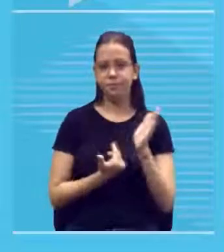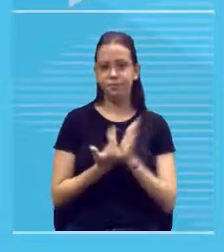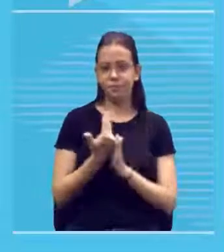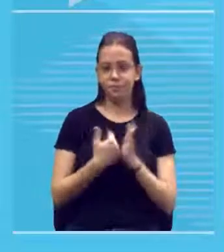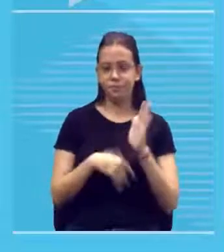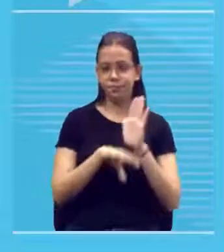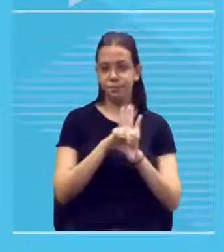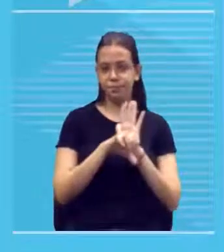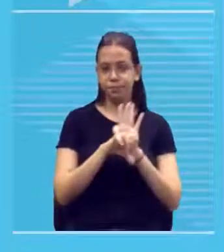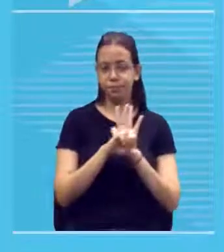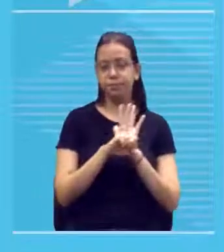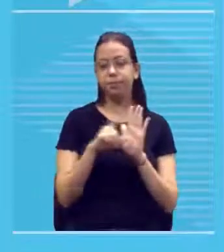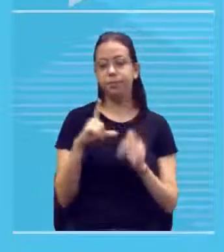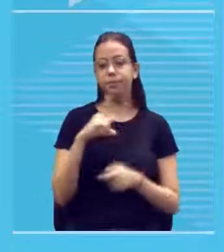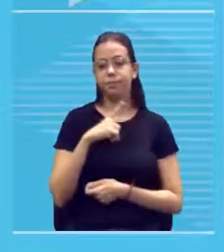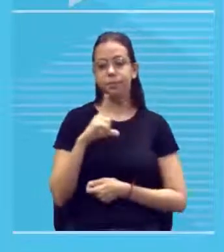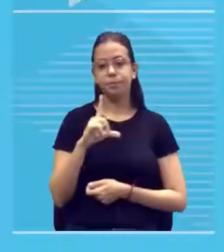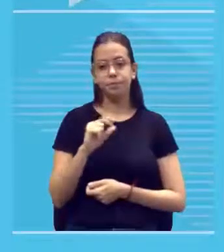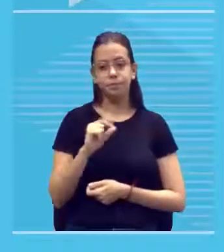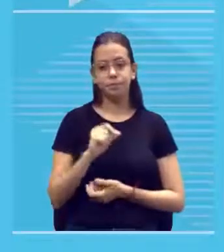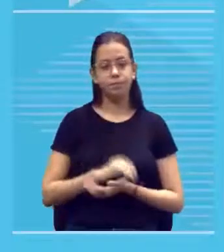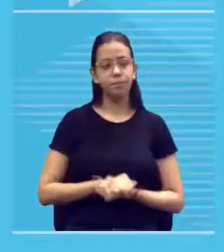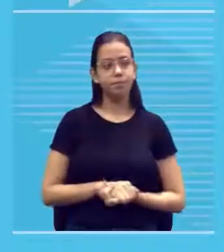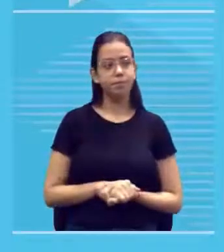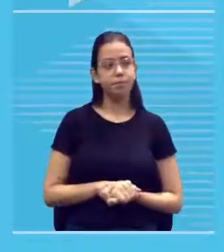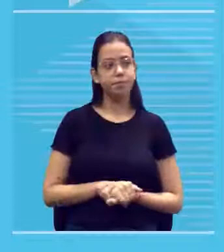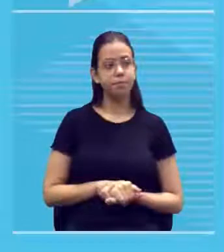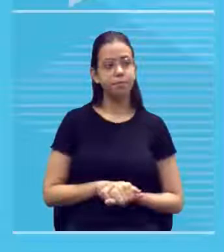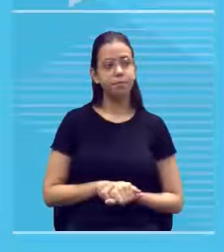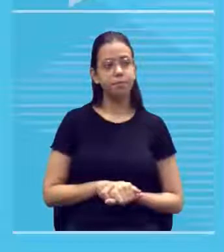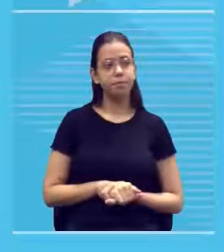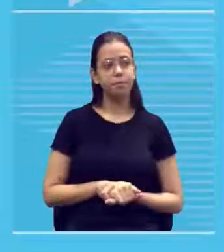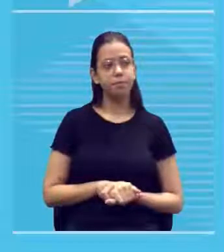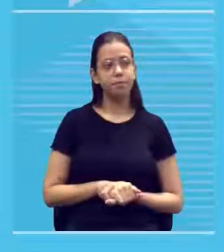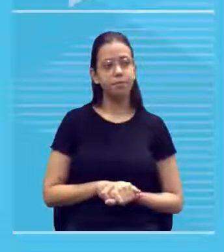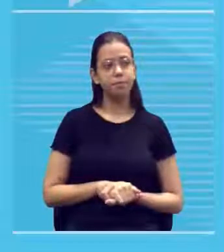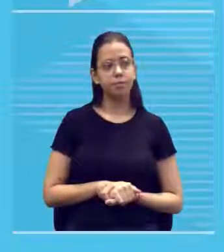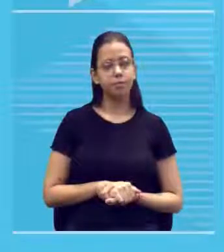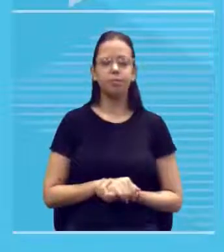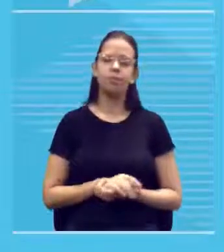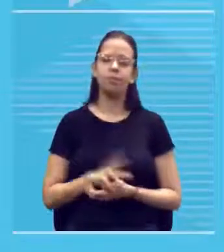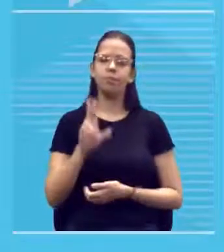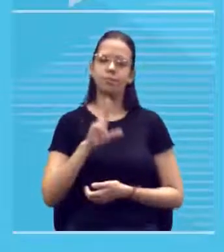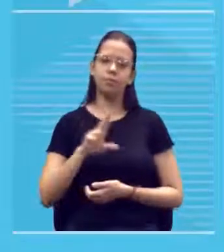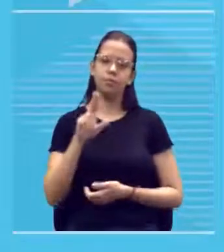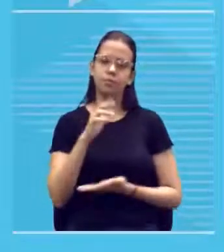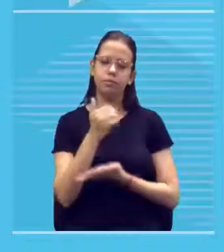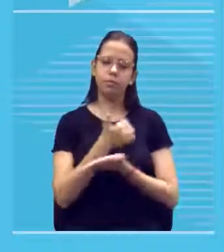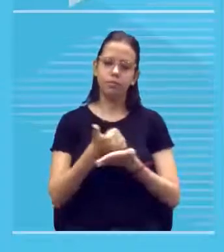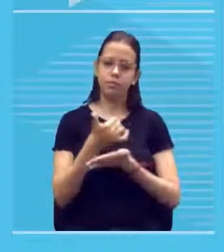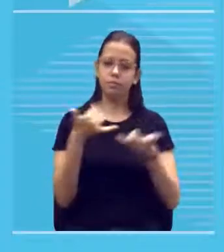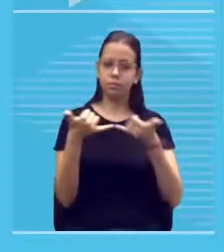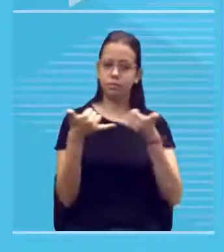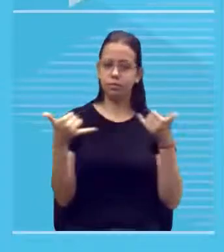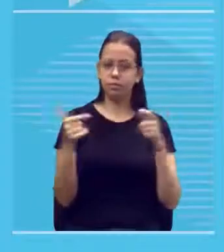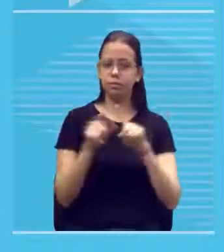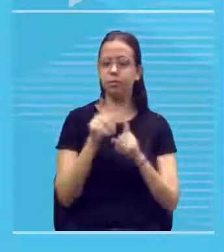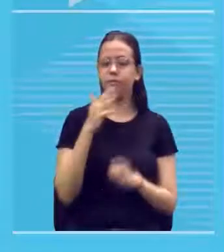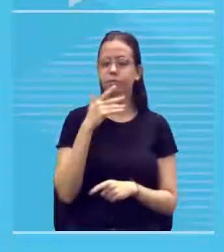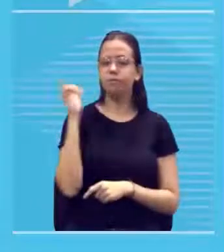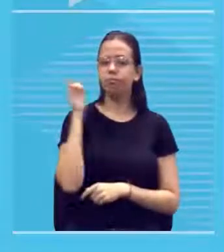adquire-se aí o trabalho basicamente com linhas e cores para se atingir essa